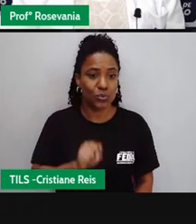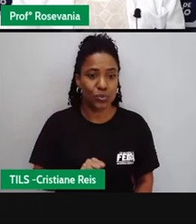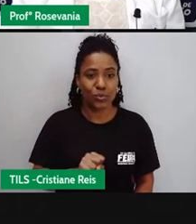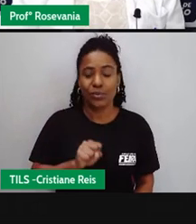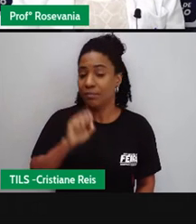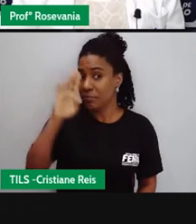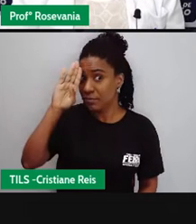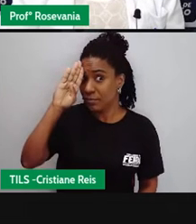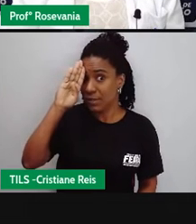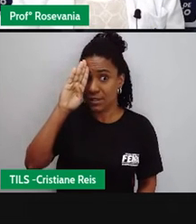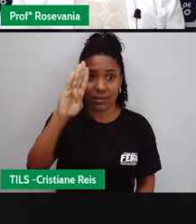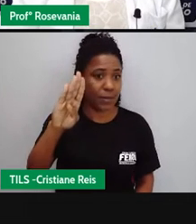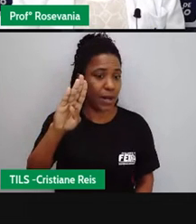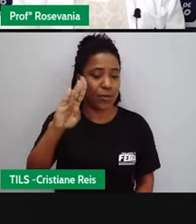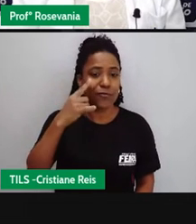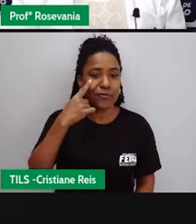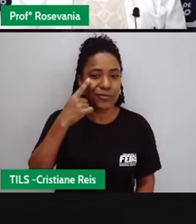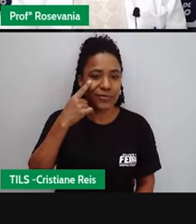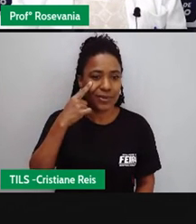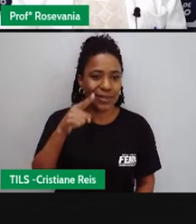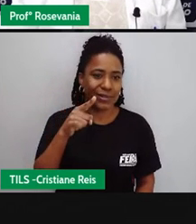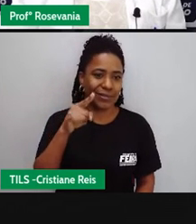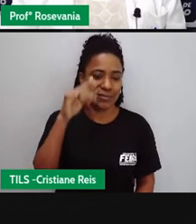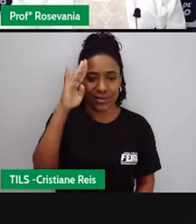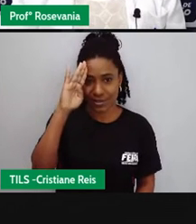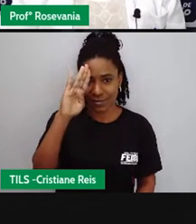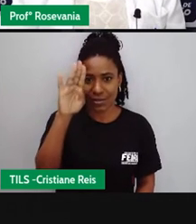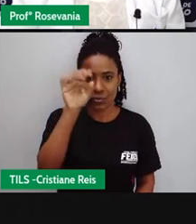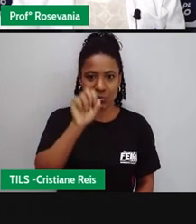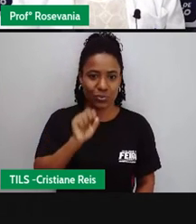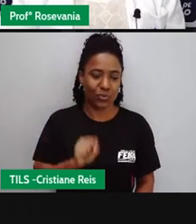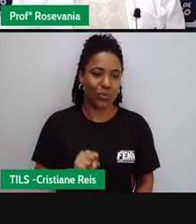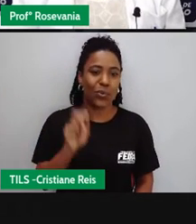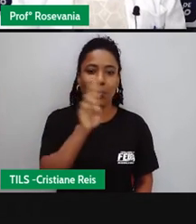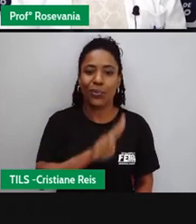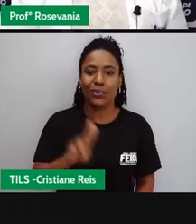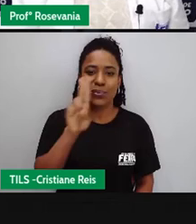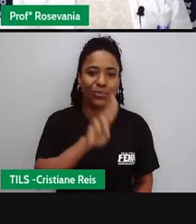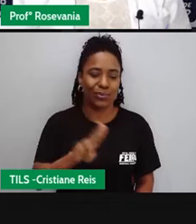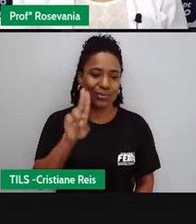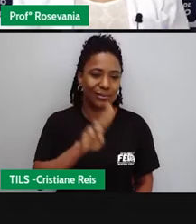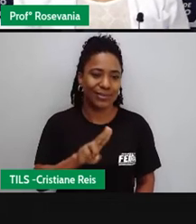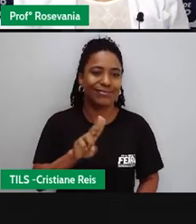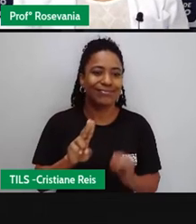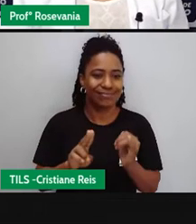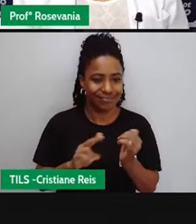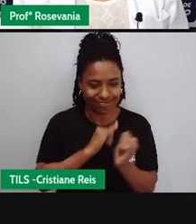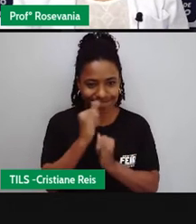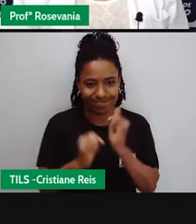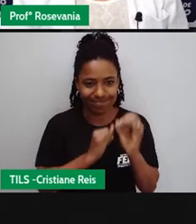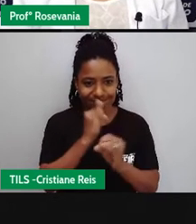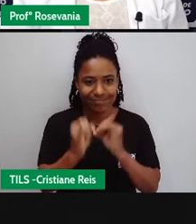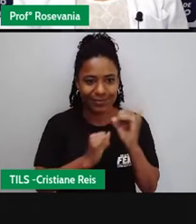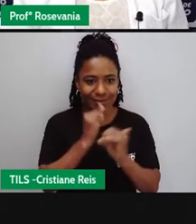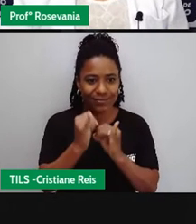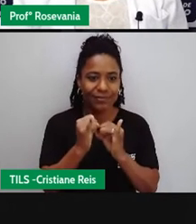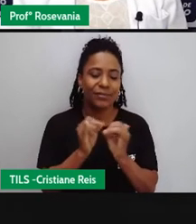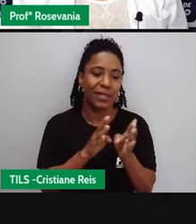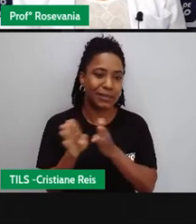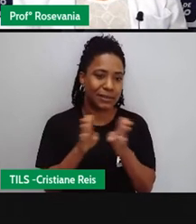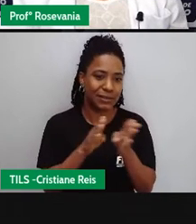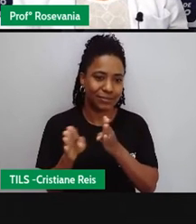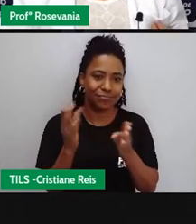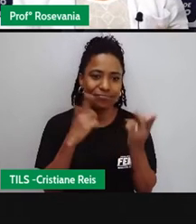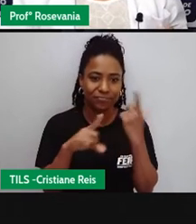destaque, né, principalmente a região sul, como destaque da utilização aí, do acesso à internet. A região sul,